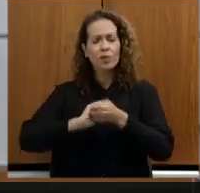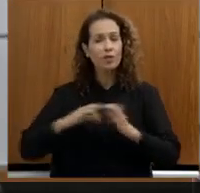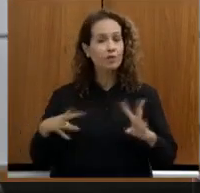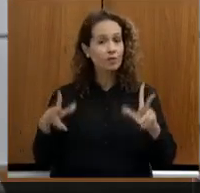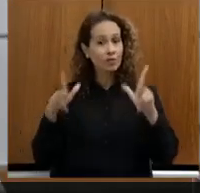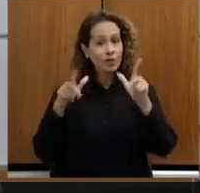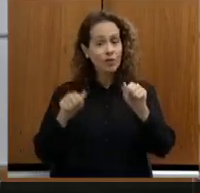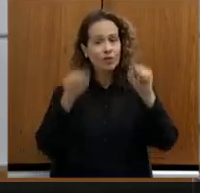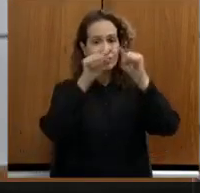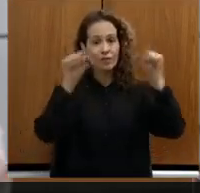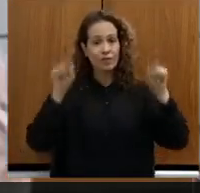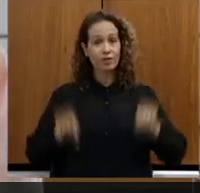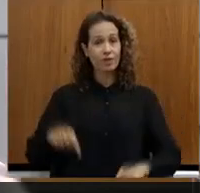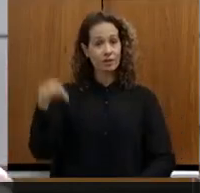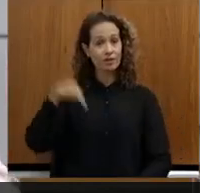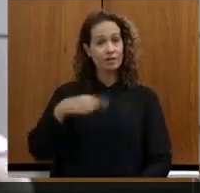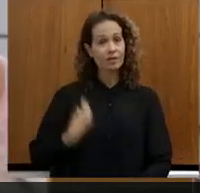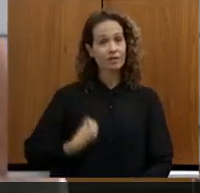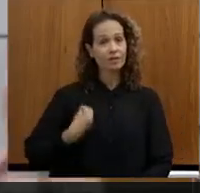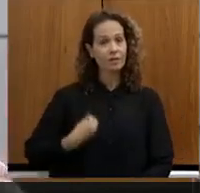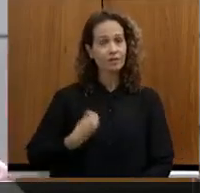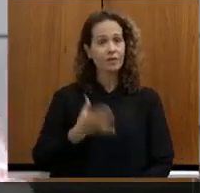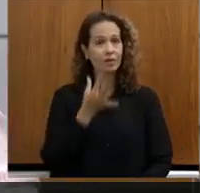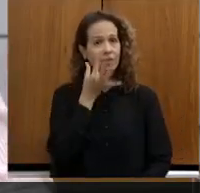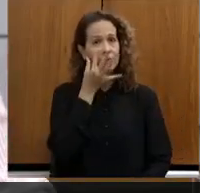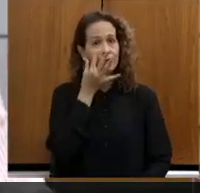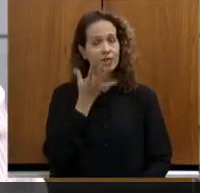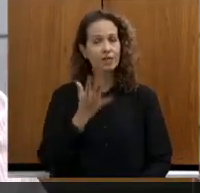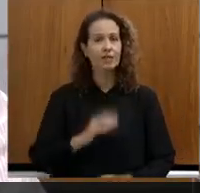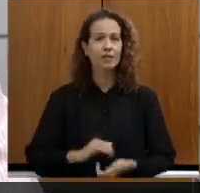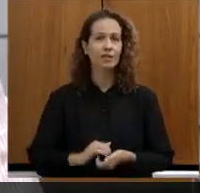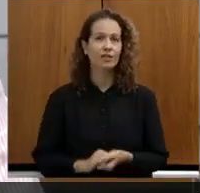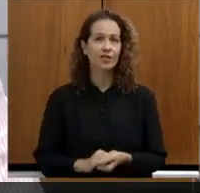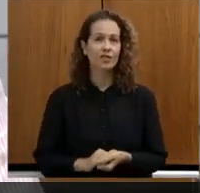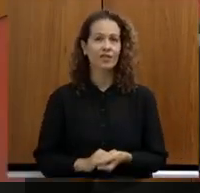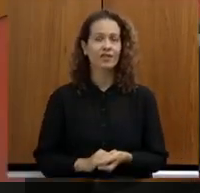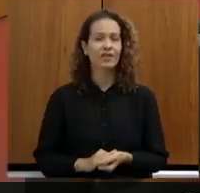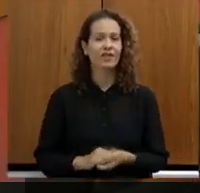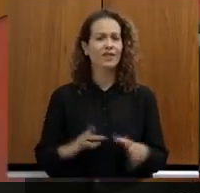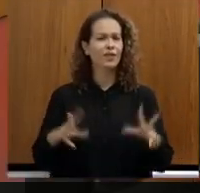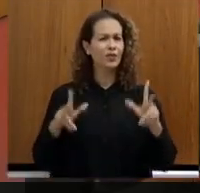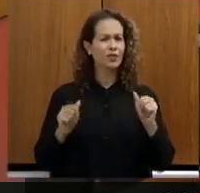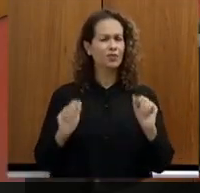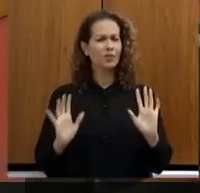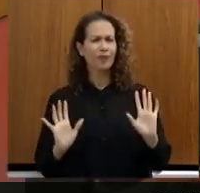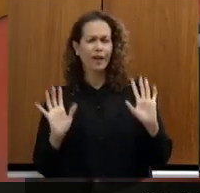servidores que estão aqui presentes, todas as minhas... Feliz, eu não vi uma cara que está todo mundo comemorando, não, não, está?